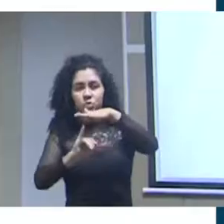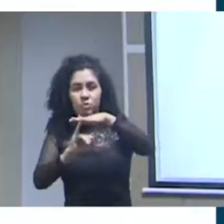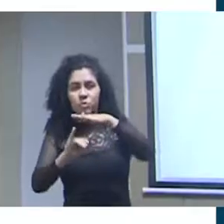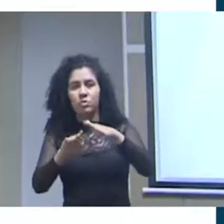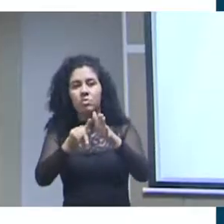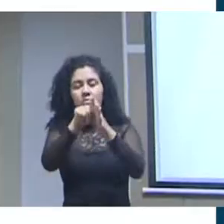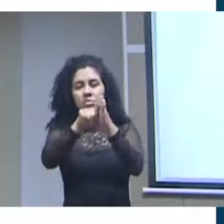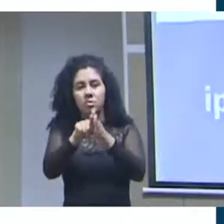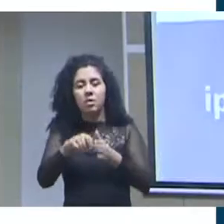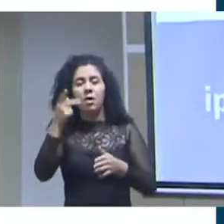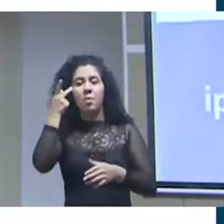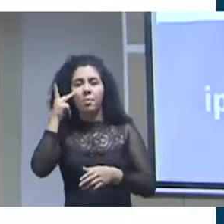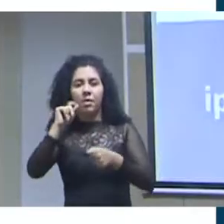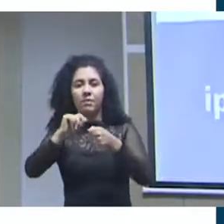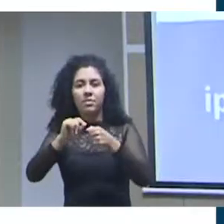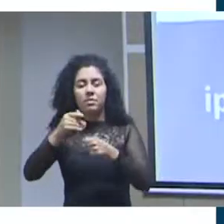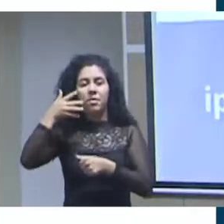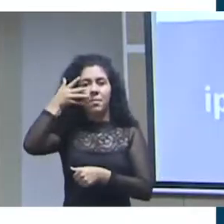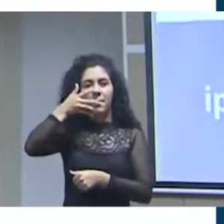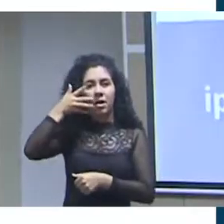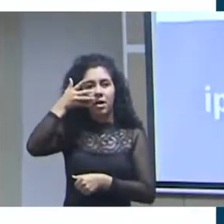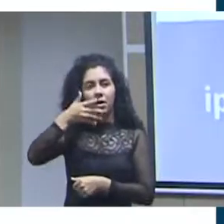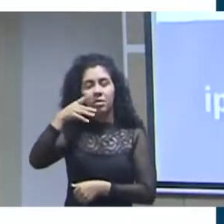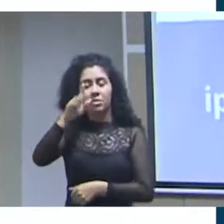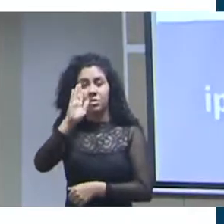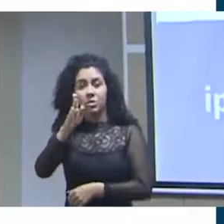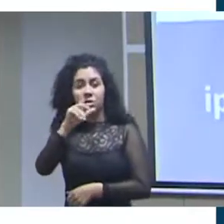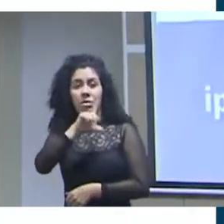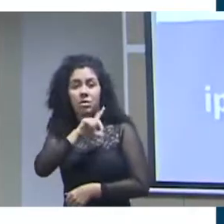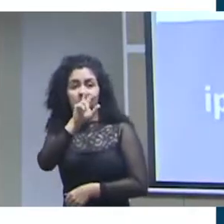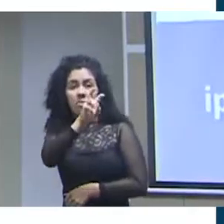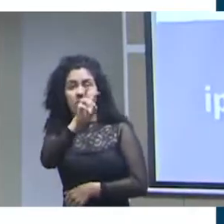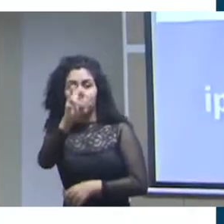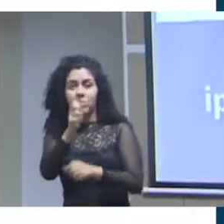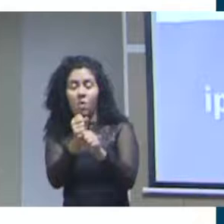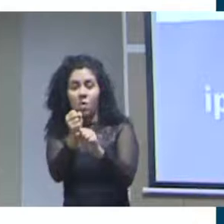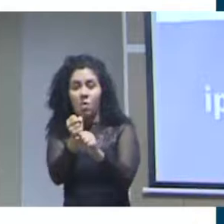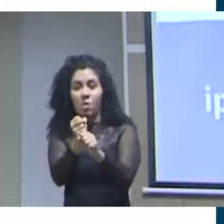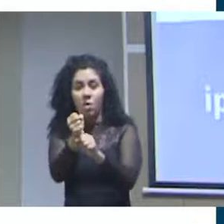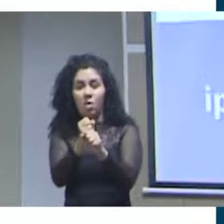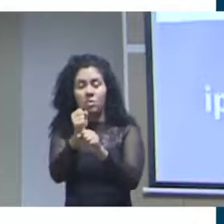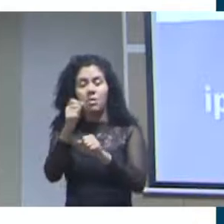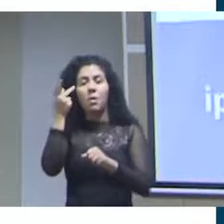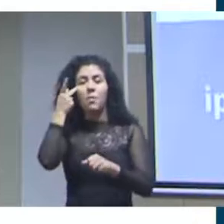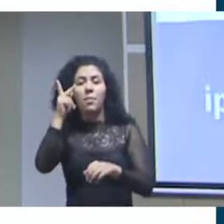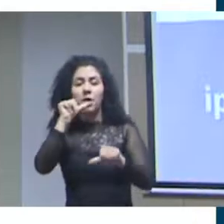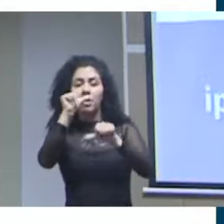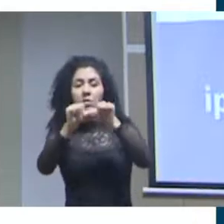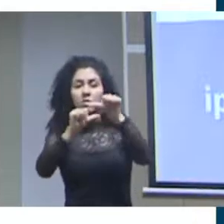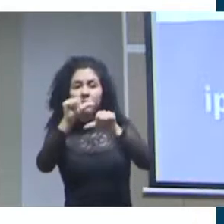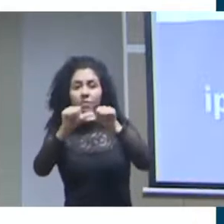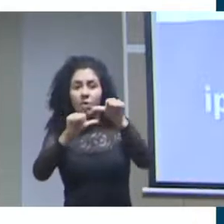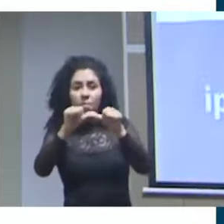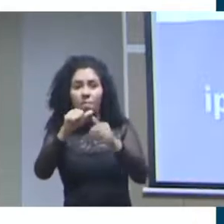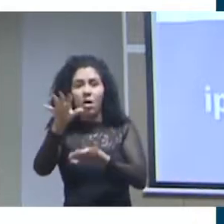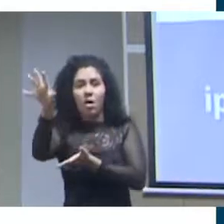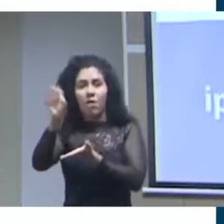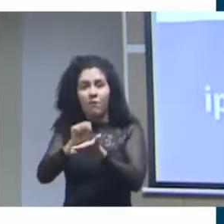para proferir a palestra intitulada 55 anos cooperando para transformar dados em conhecimento